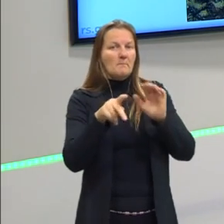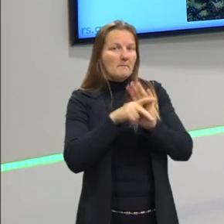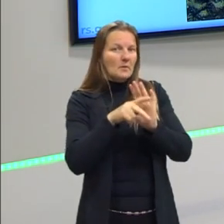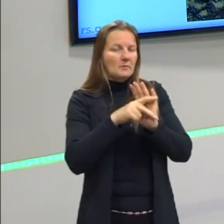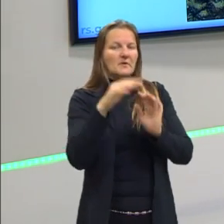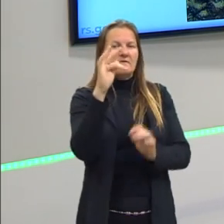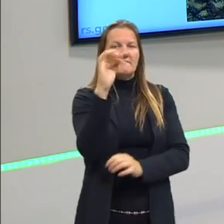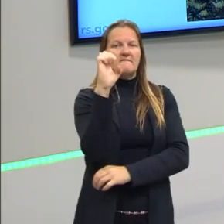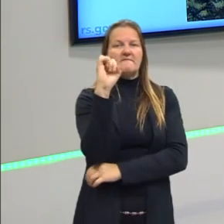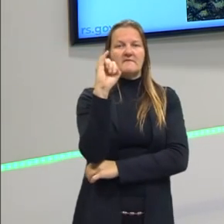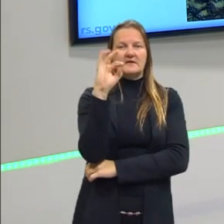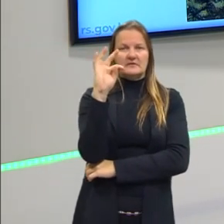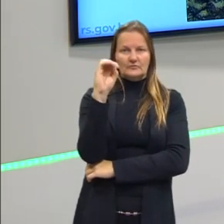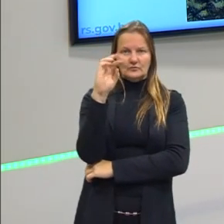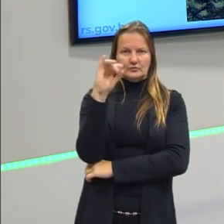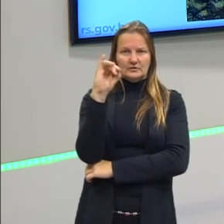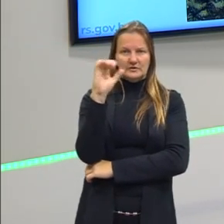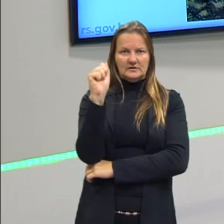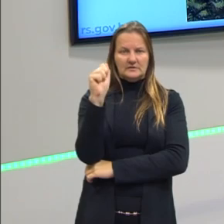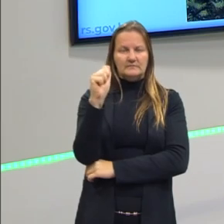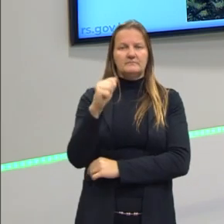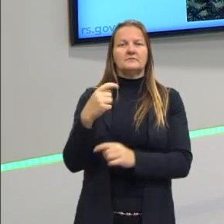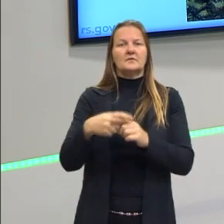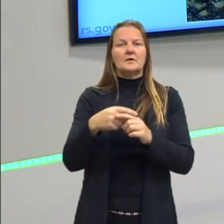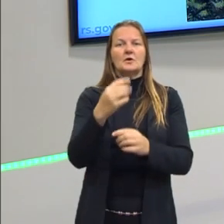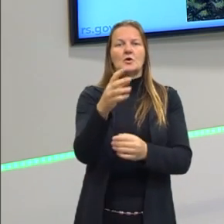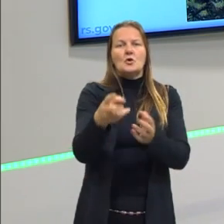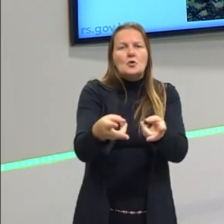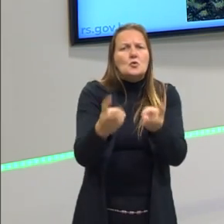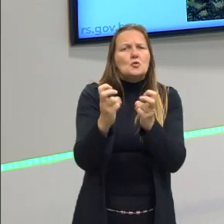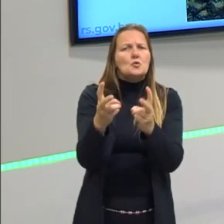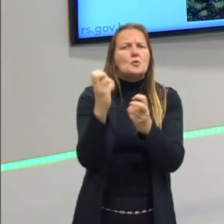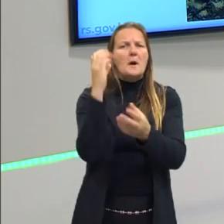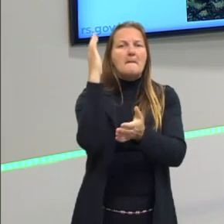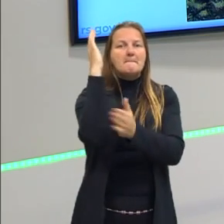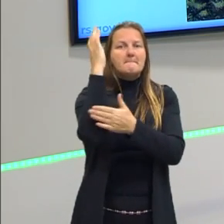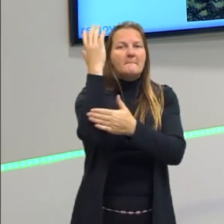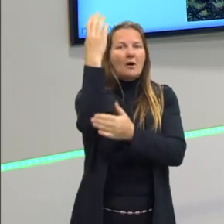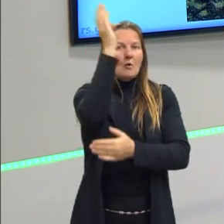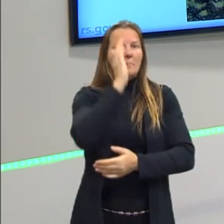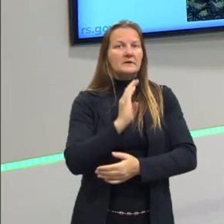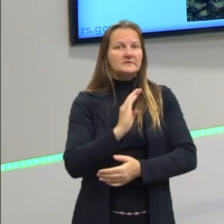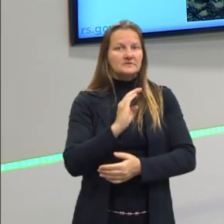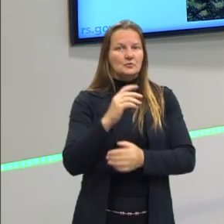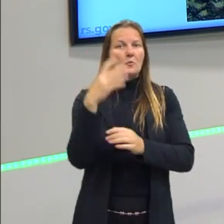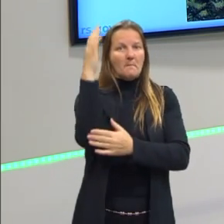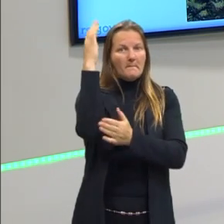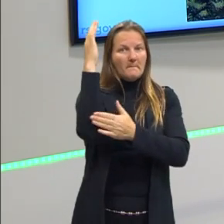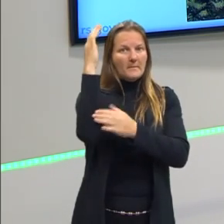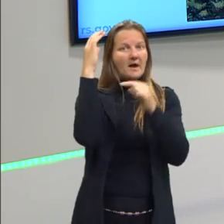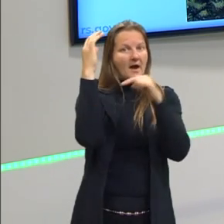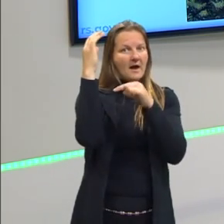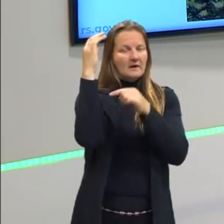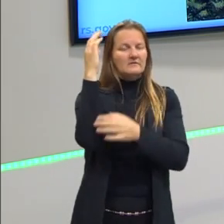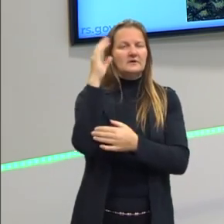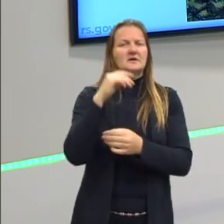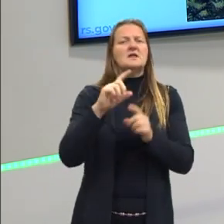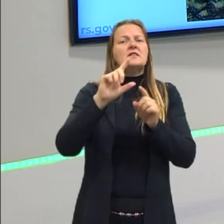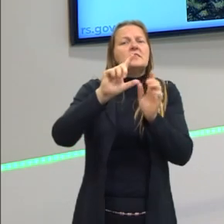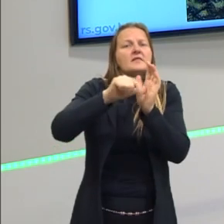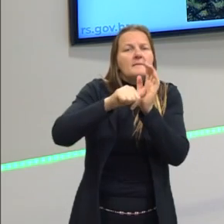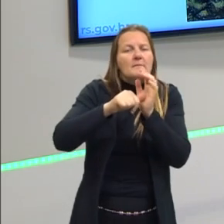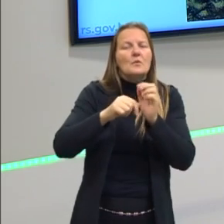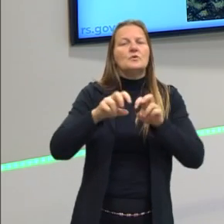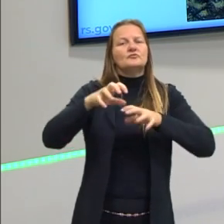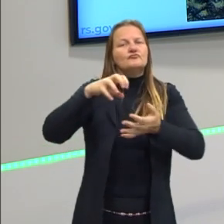feitorias para mandar, extrair para o Brasil e mandar para Portugal. Depois que essa colonização vai começar a ser